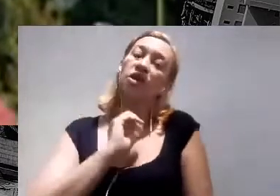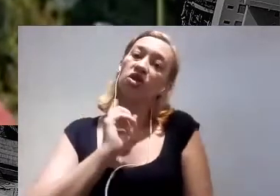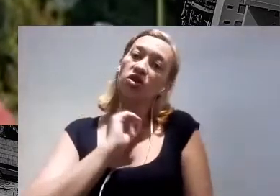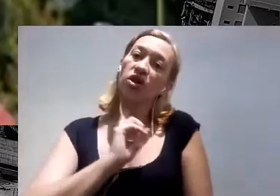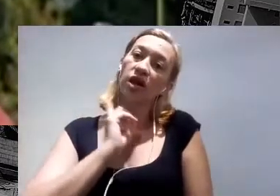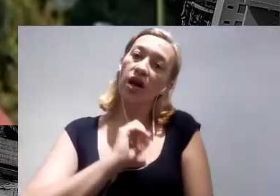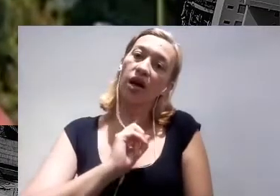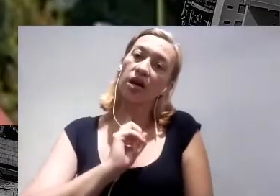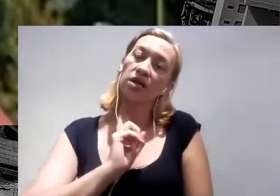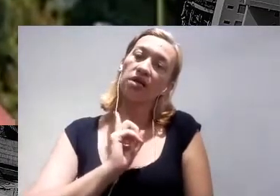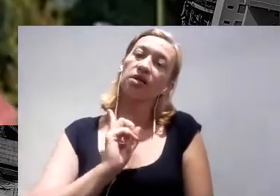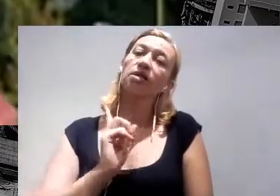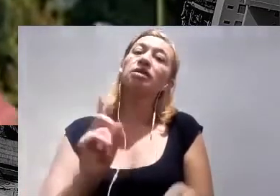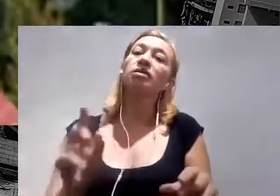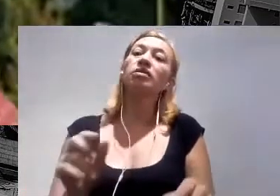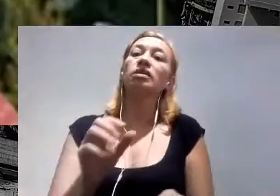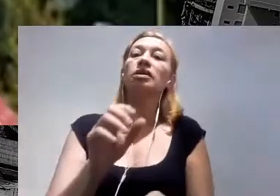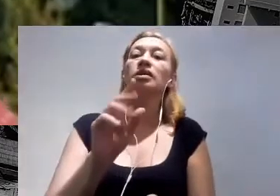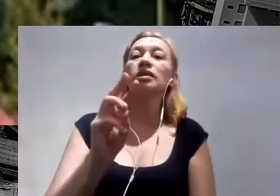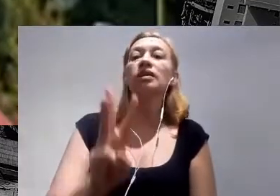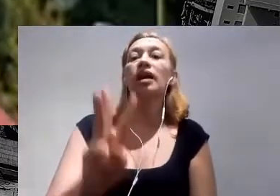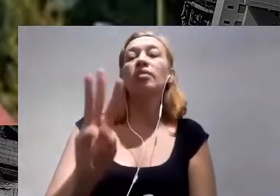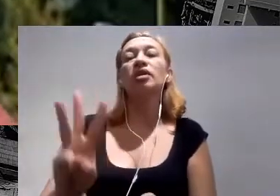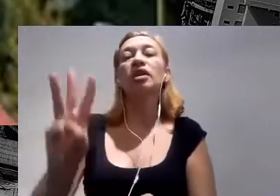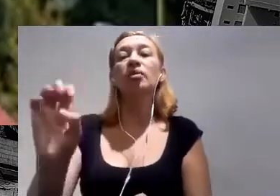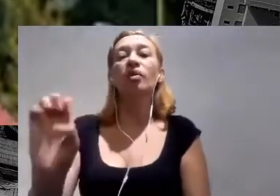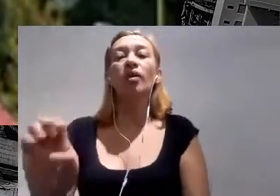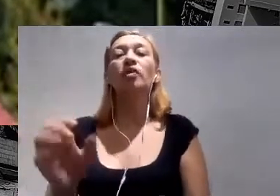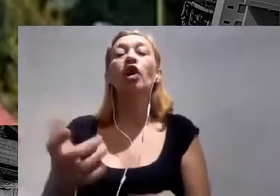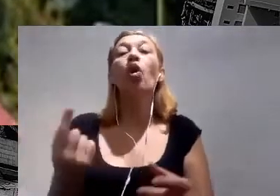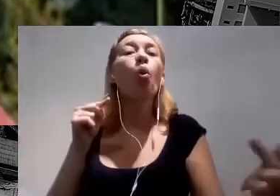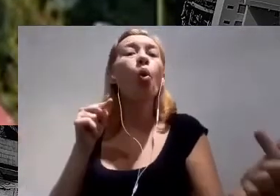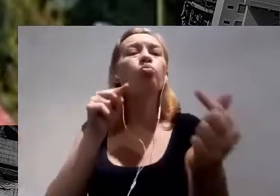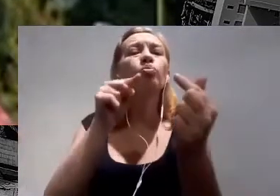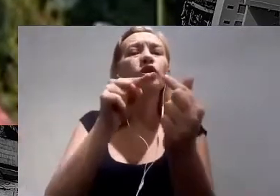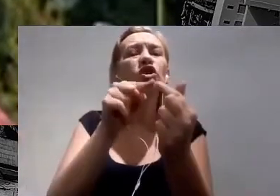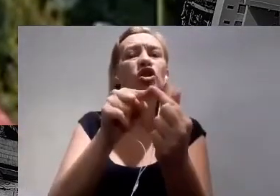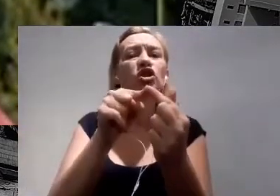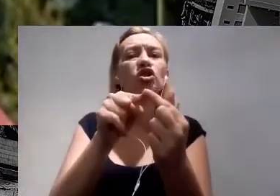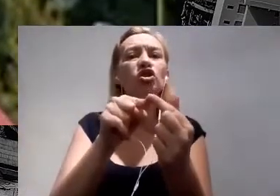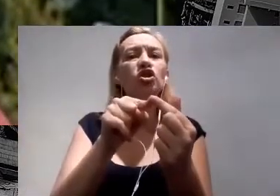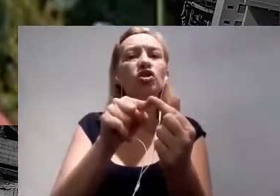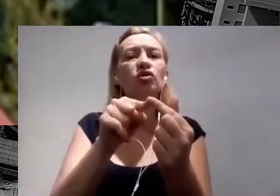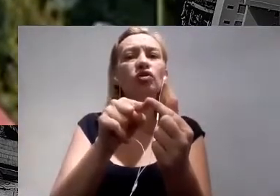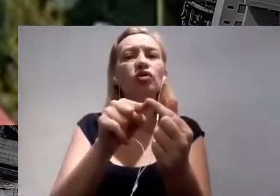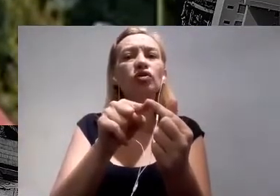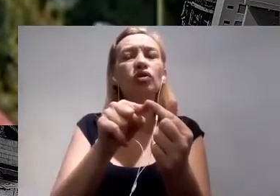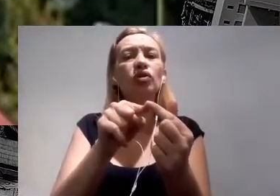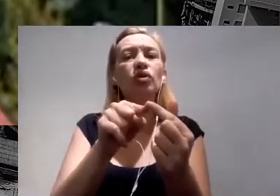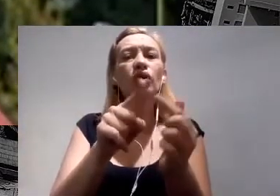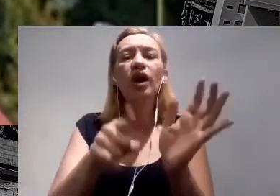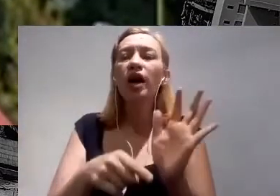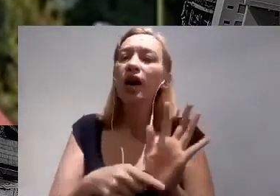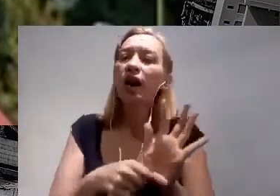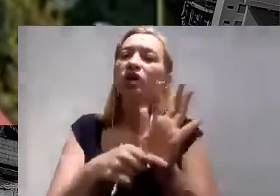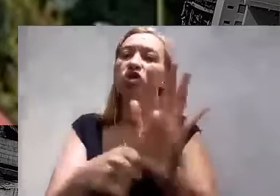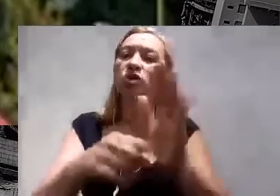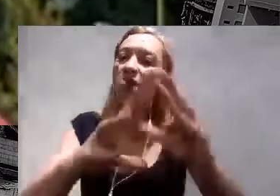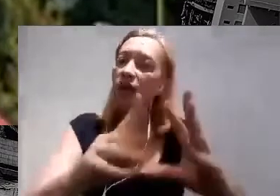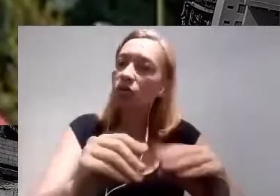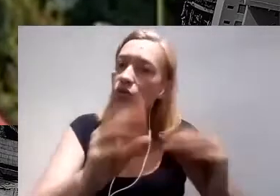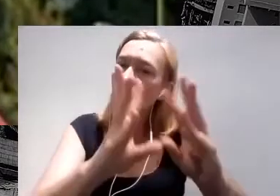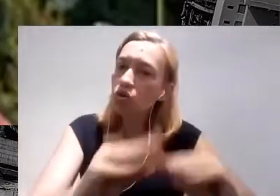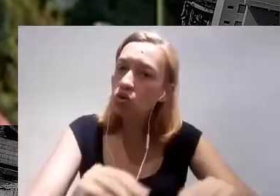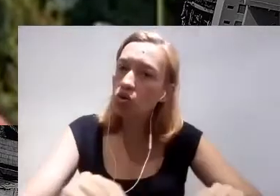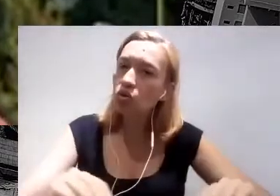com a WWF. E o objetivo é recuperação e preservação dos solos, nascentes, florestas em áreas